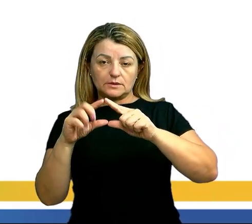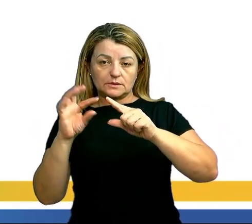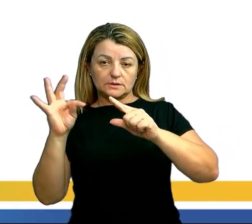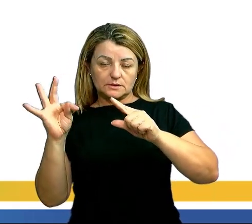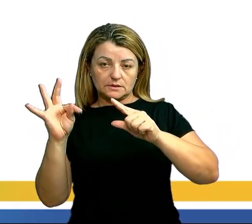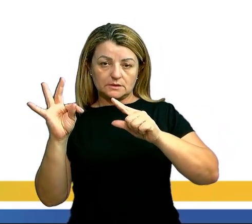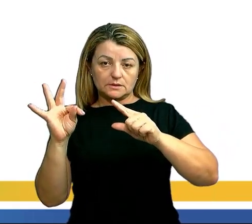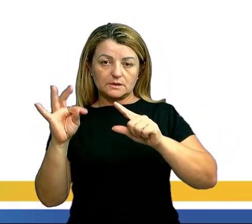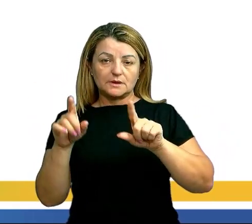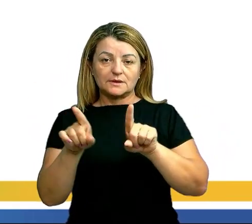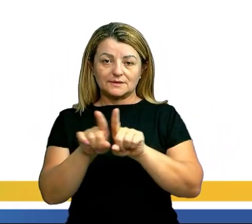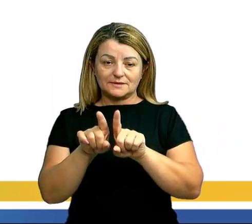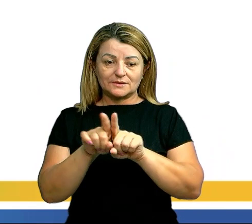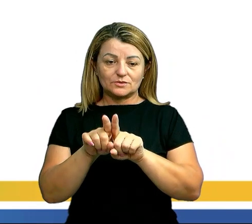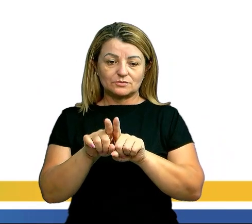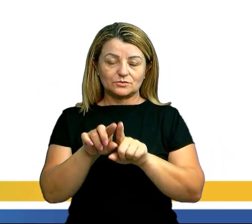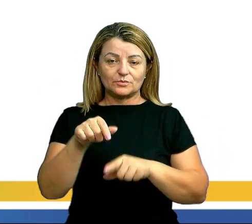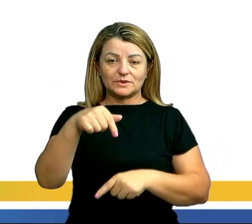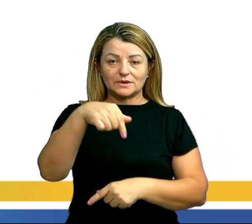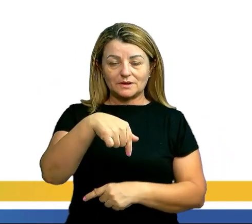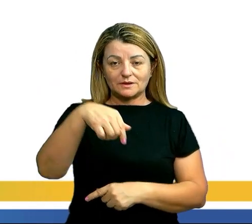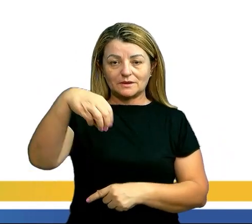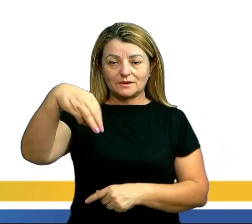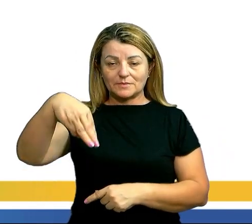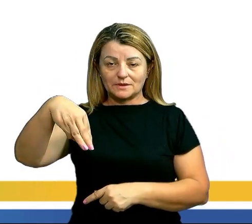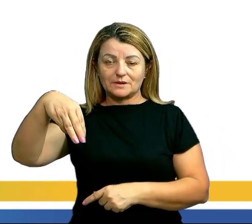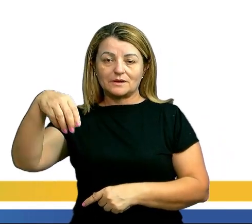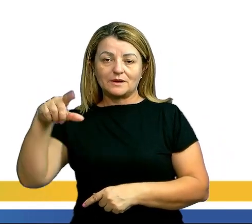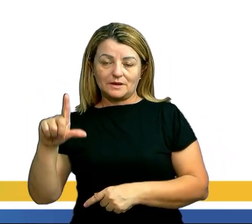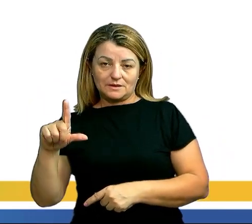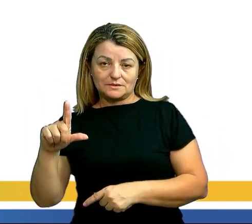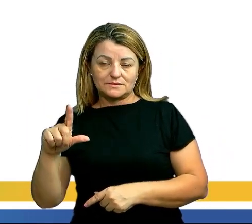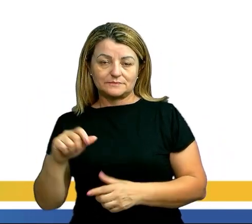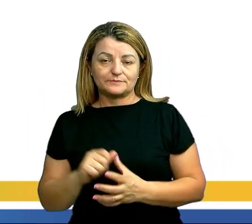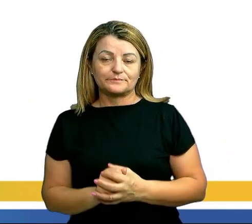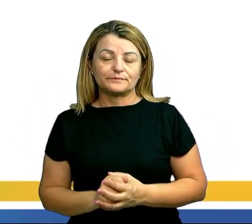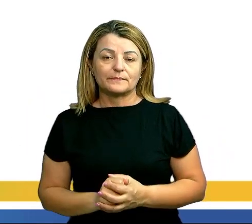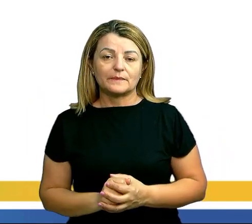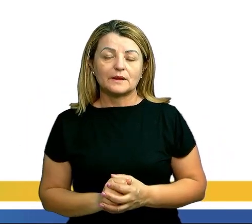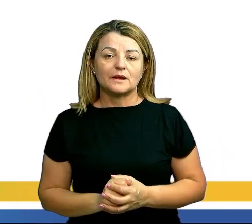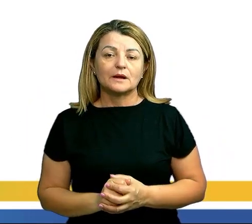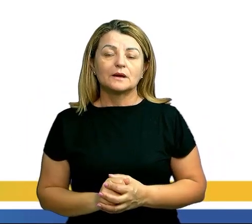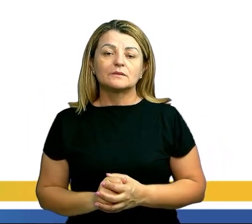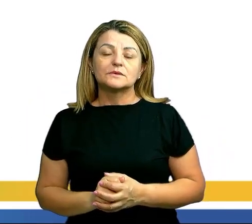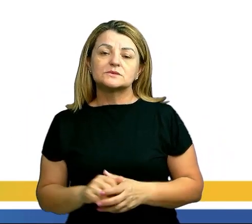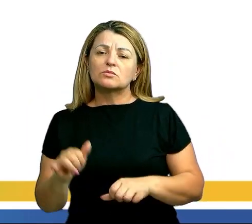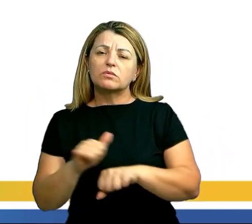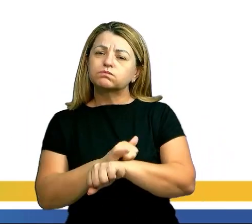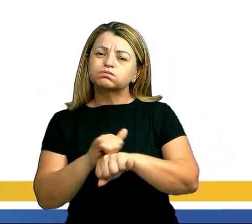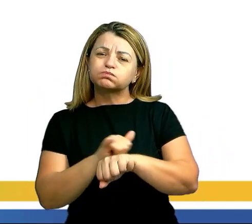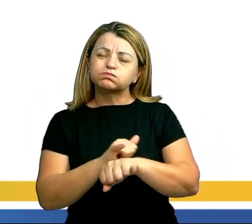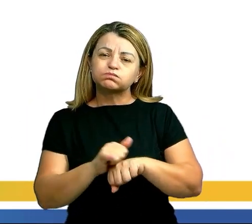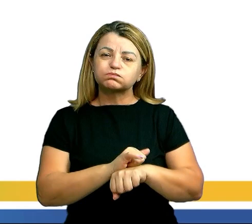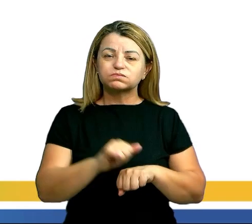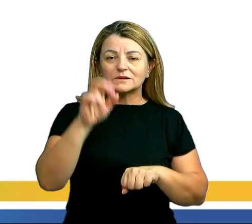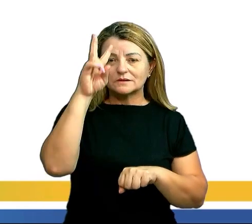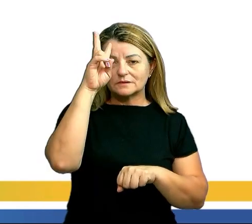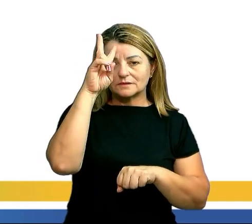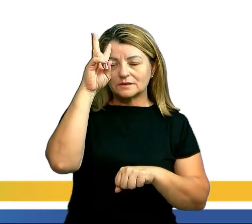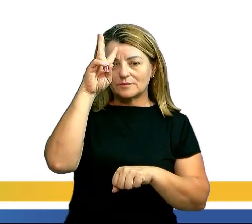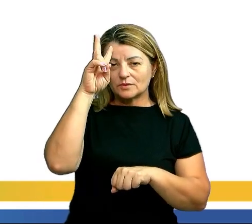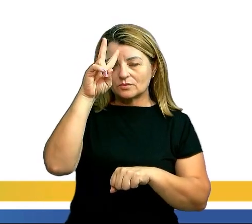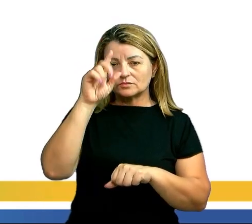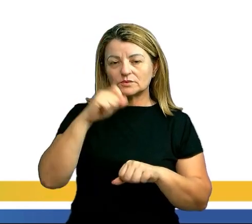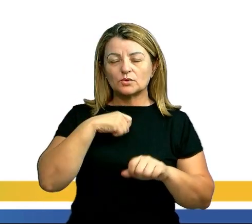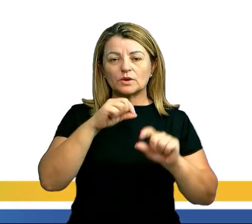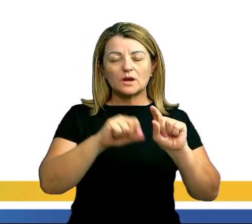chamar de Q-macete. Então, nessa fórmula do Q-macete, vai ser uma maneira de a gente lembrar que é quando ocorre uma